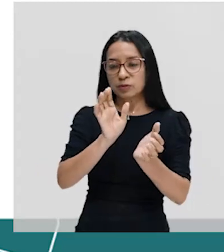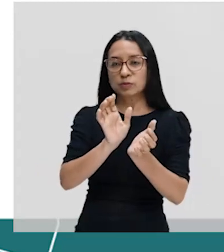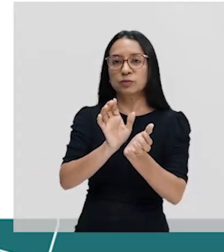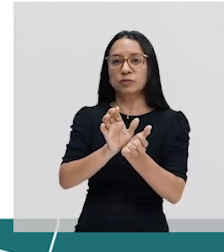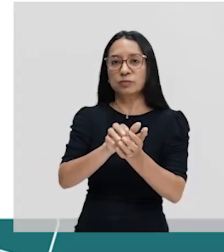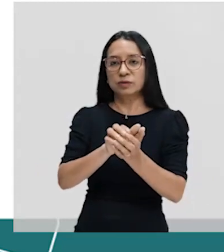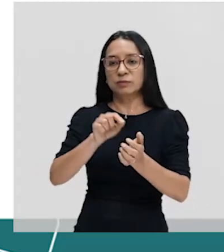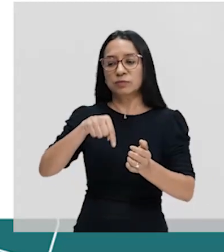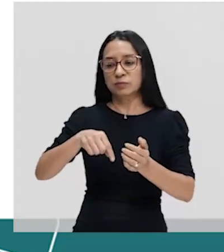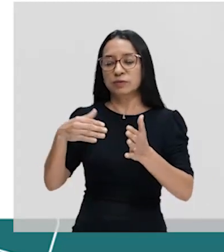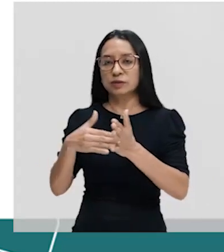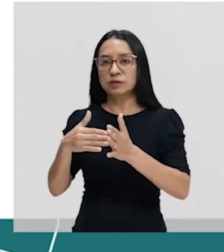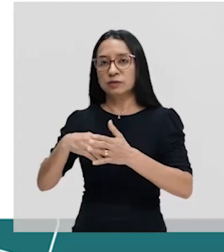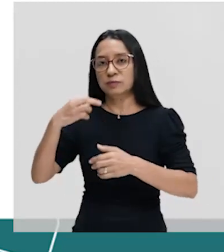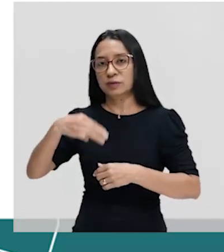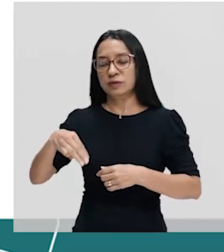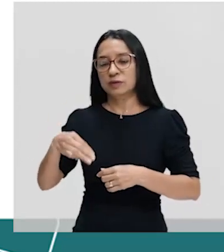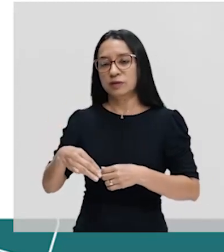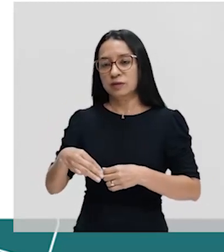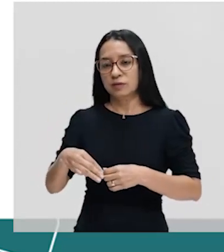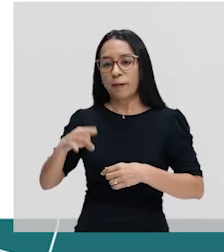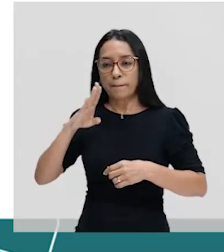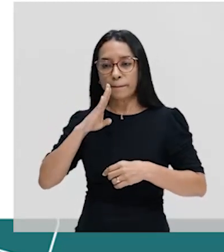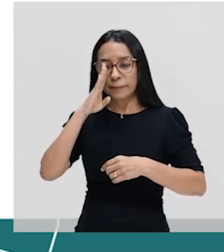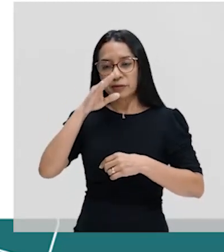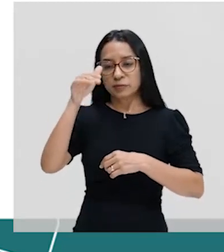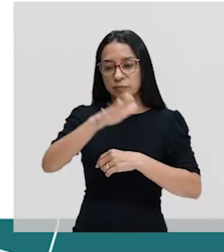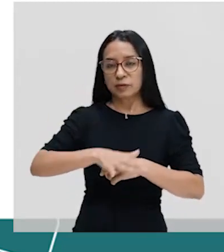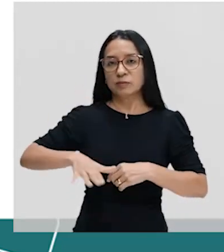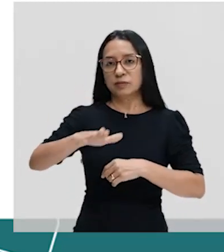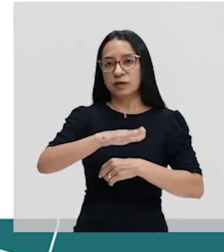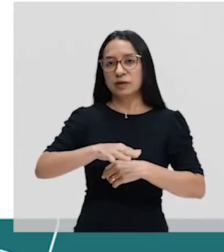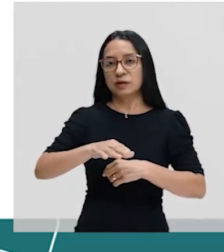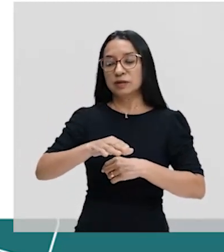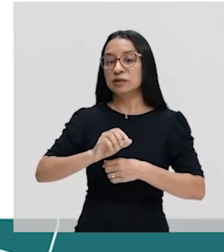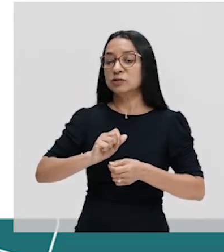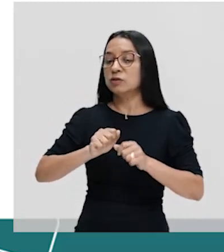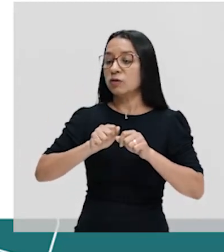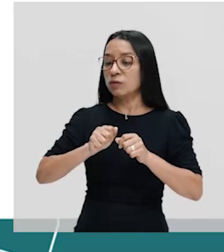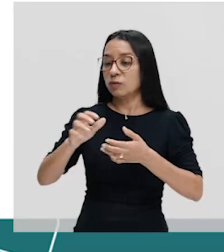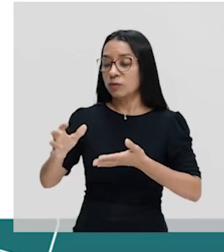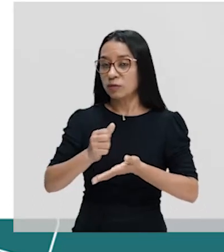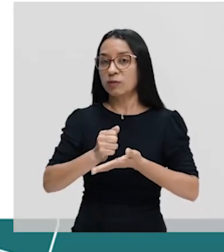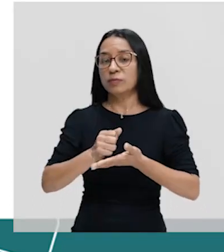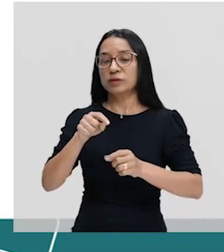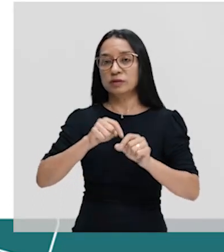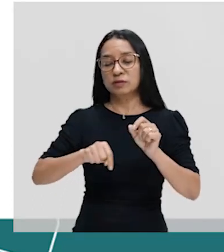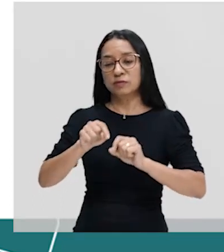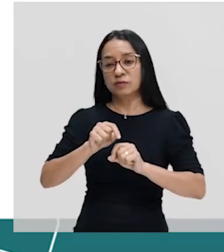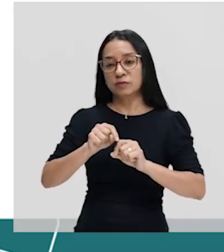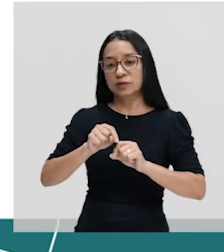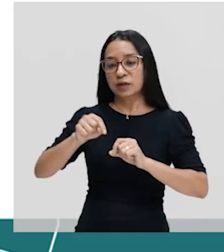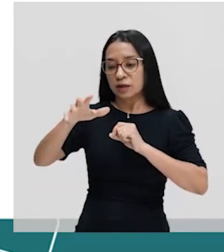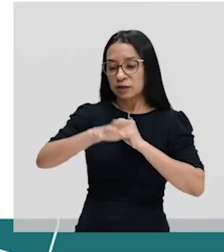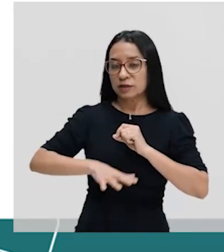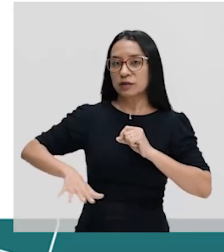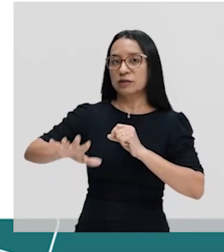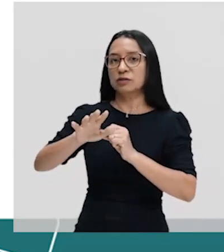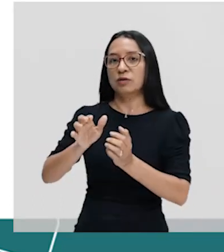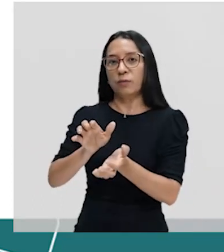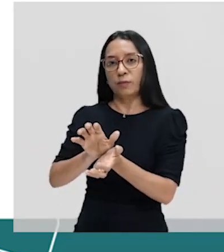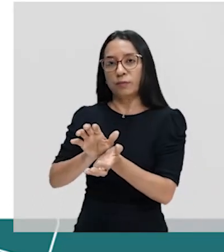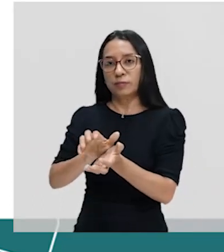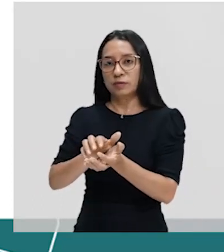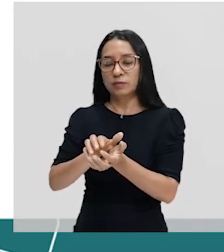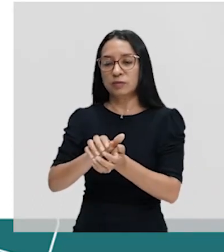principal área de ocupação, principalmente a mais duradoura, foi na região pernambucana. Eles passaram mais de duas décadas em